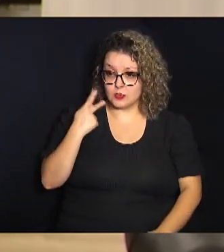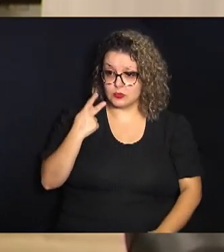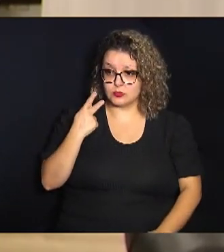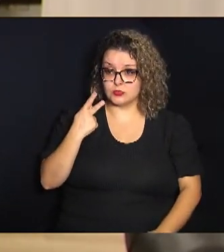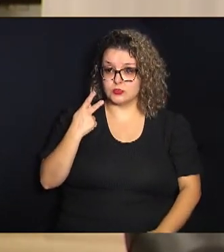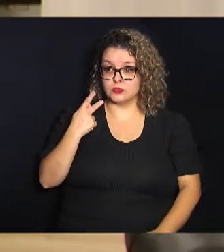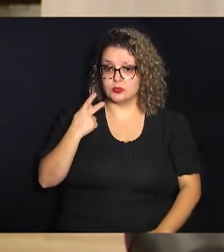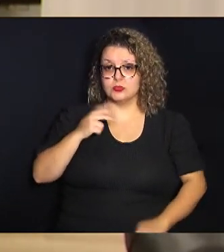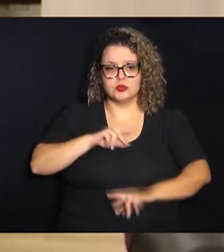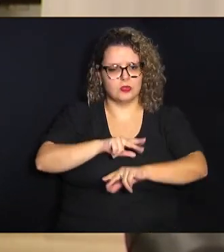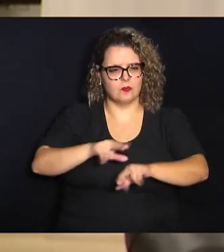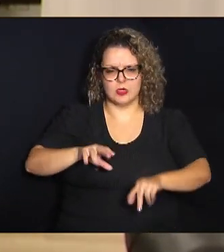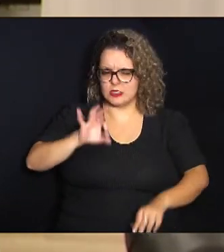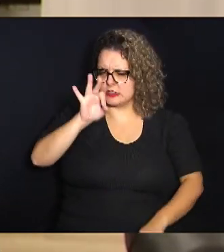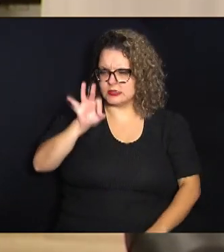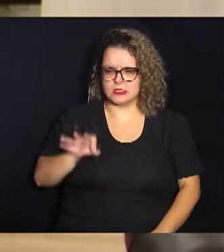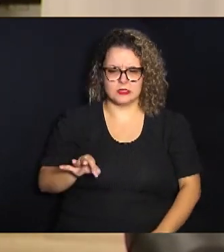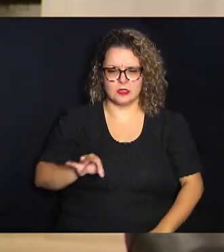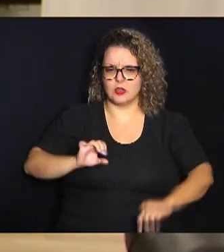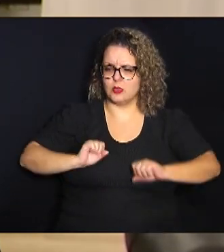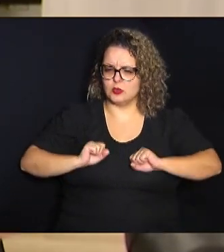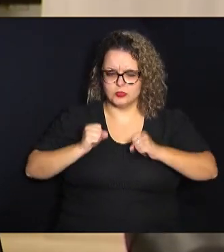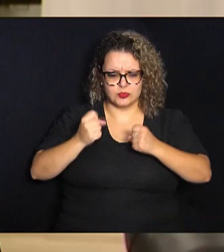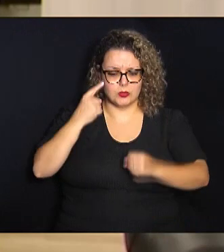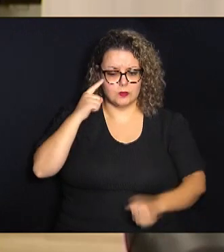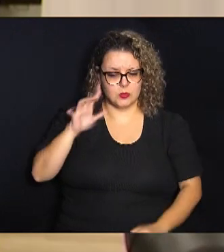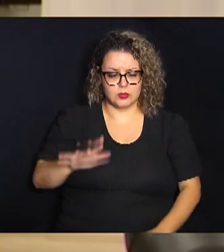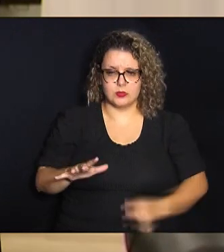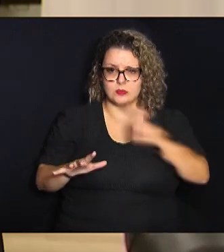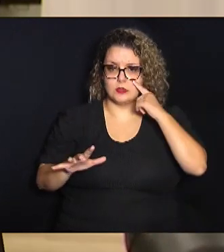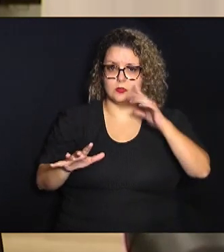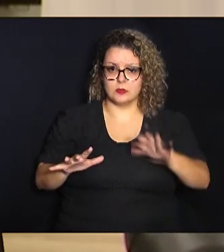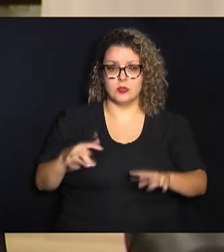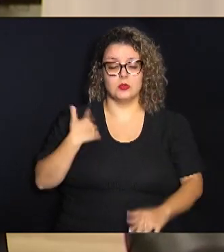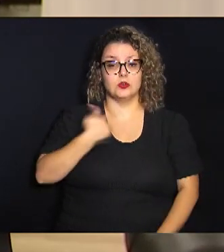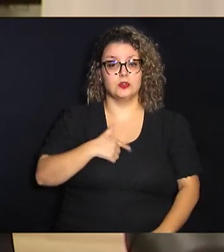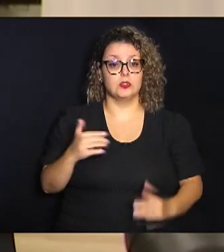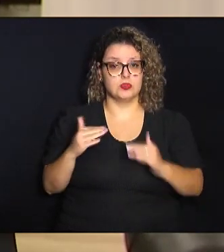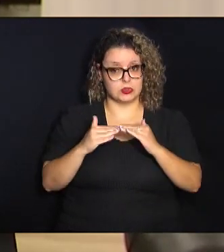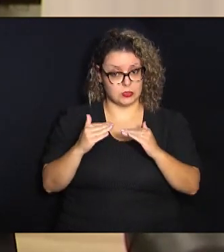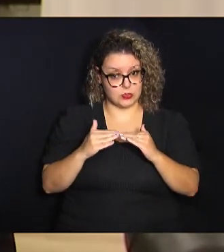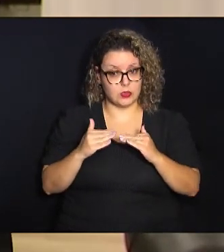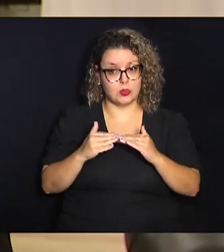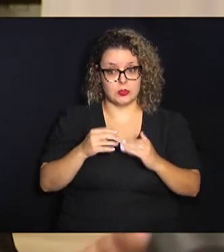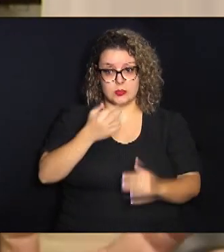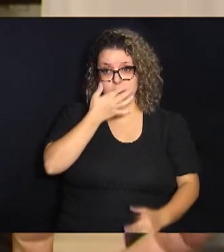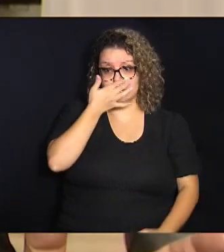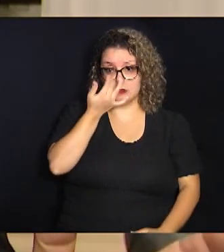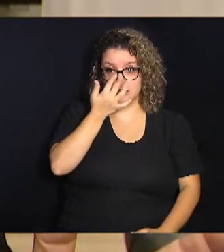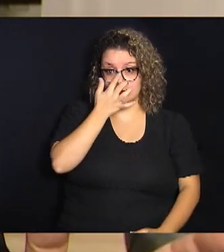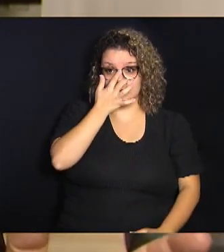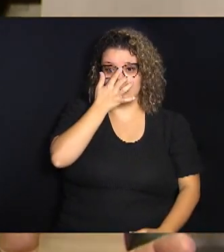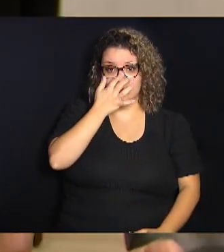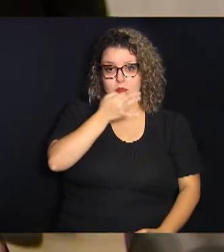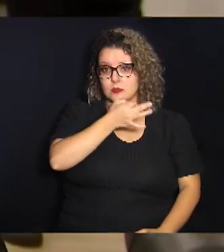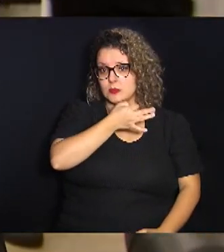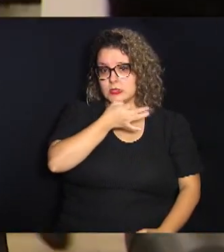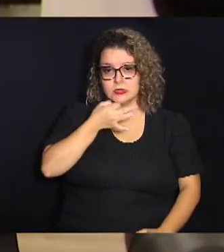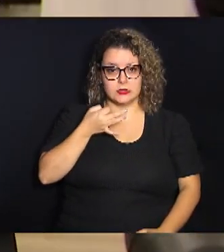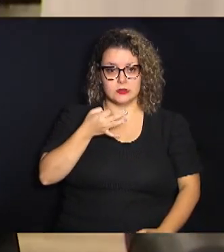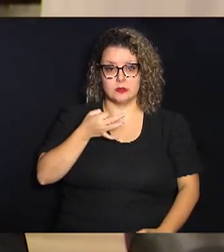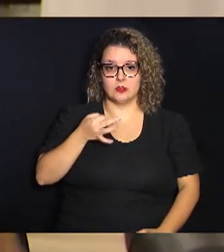muitas convicções, lutava por ideais com os quais nós concordamos, é dono de uma excelente